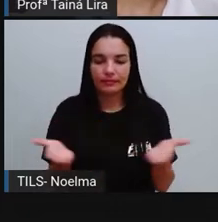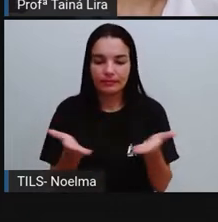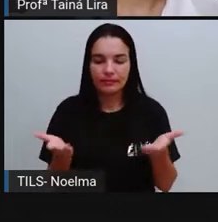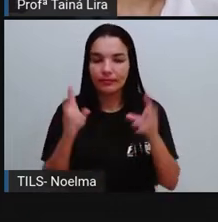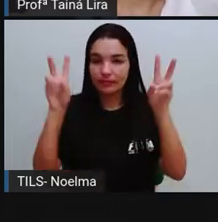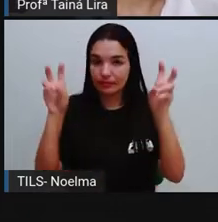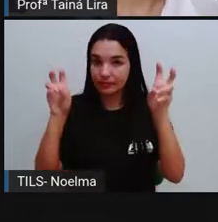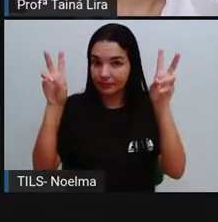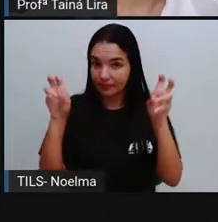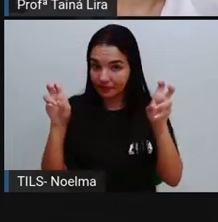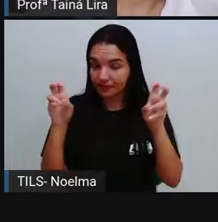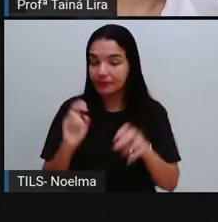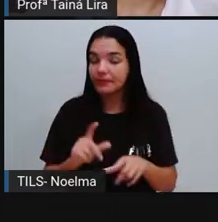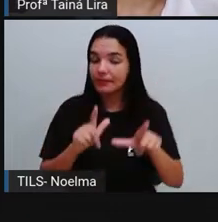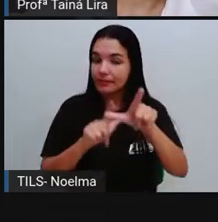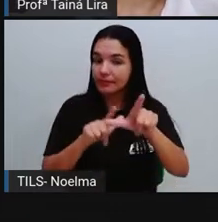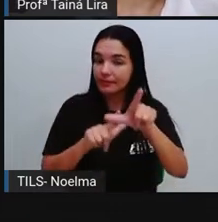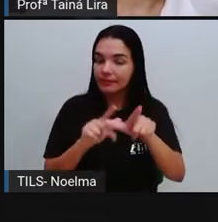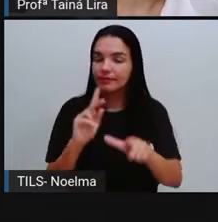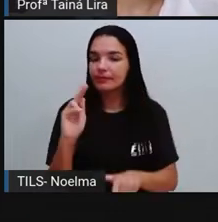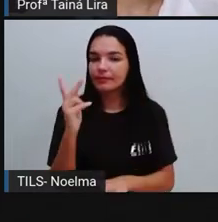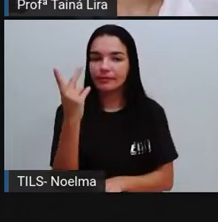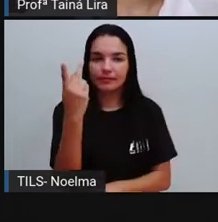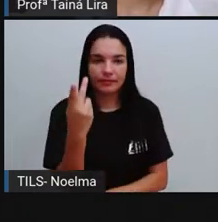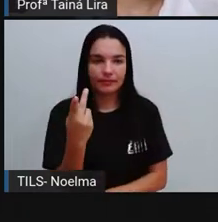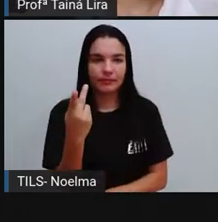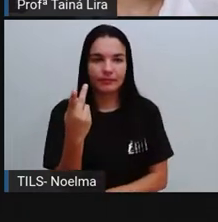gente falar sobre o uso,